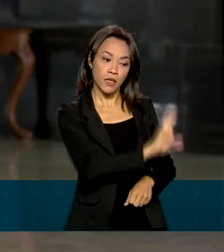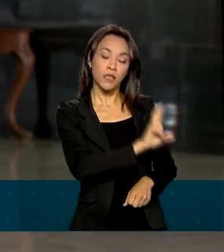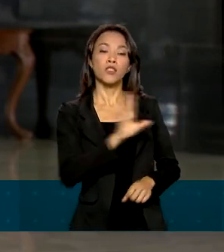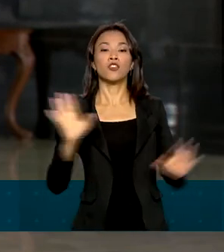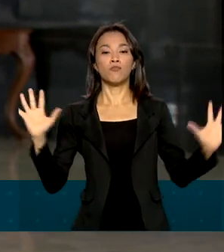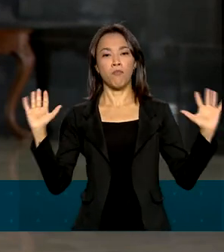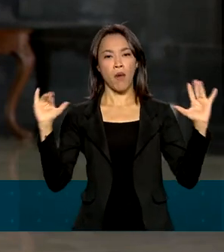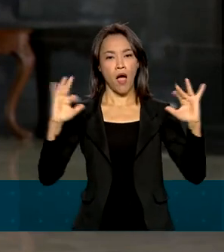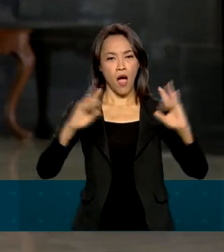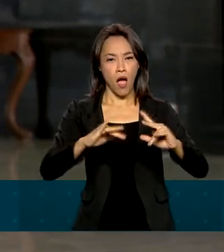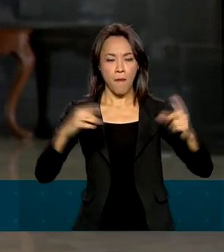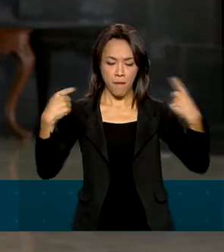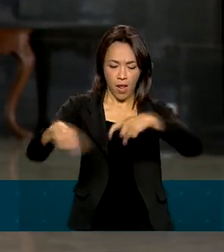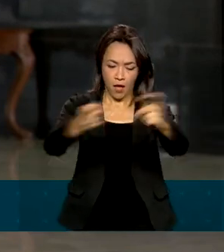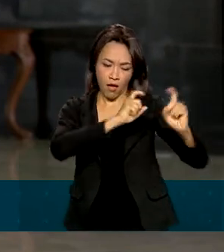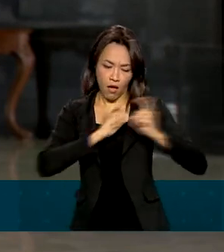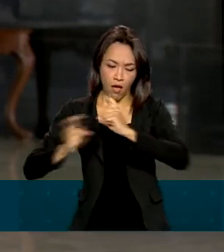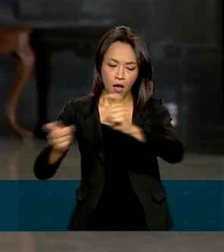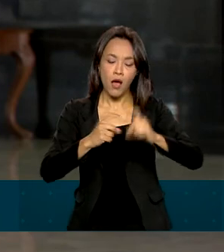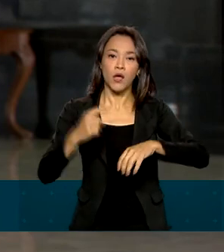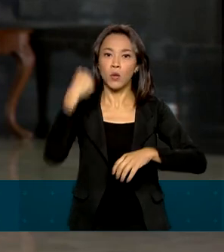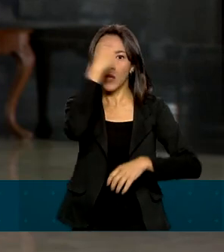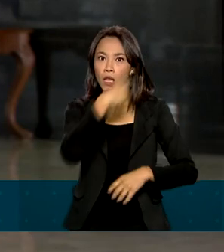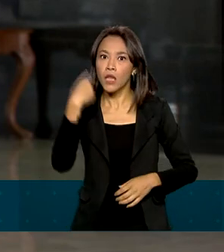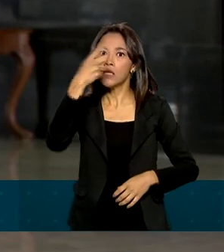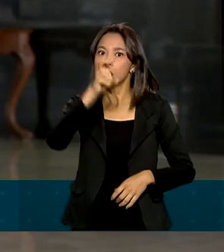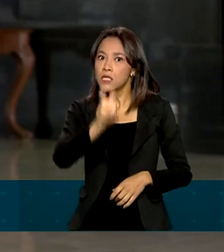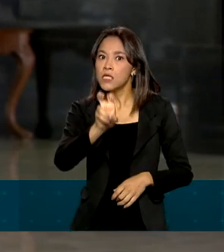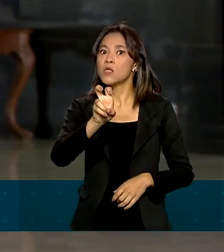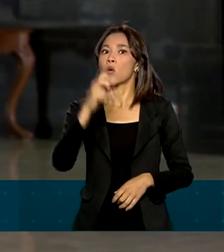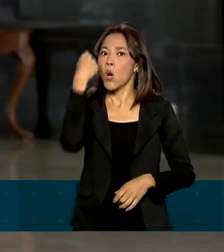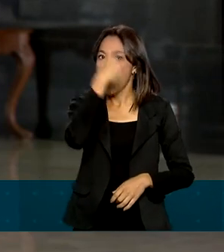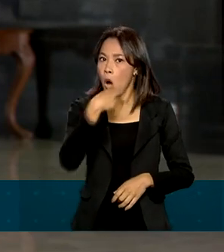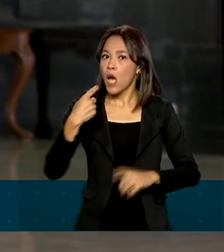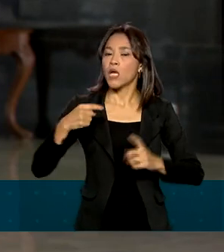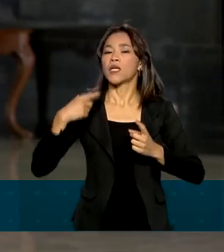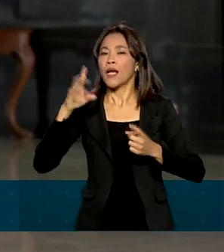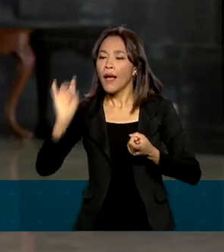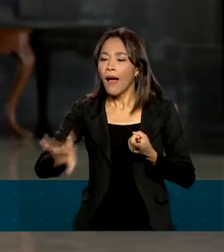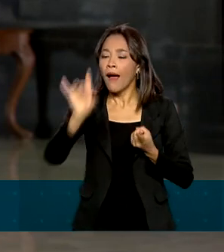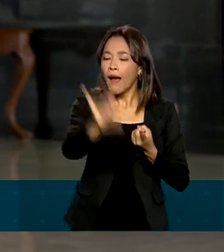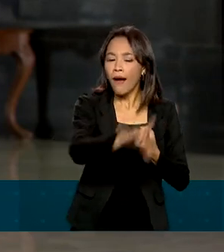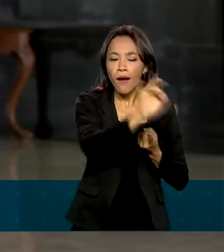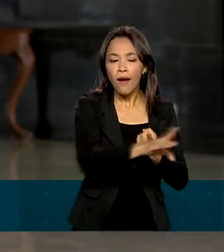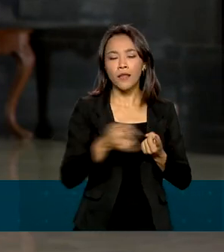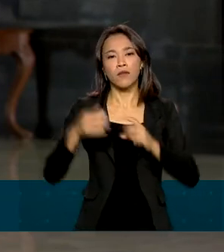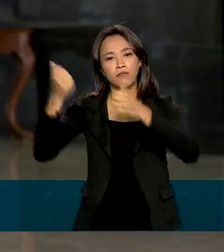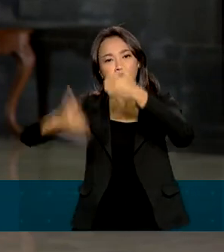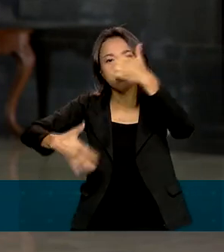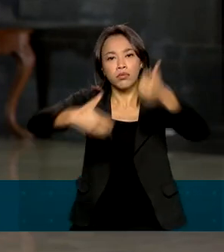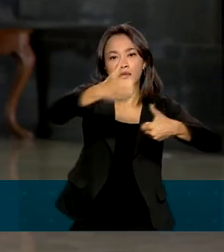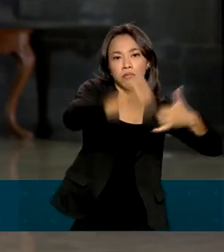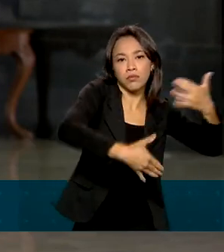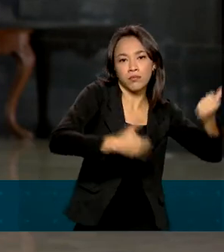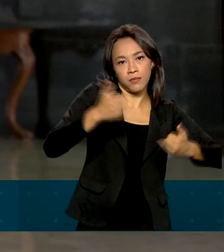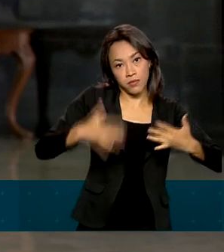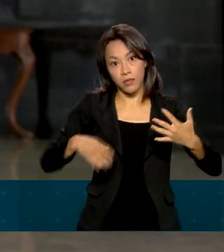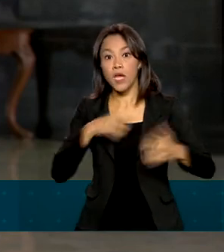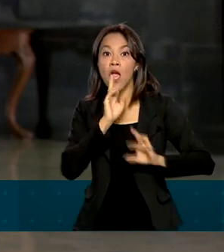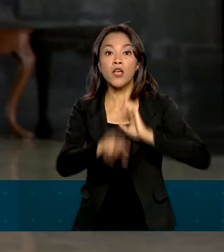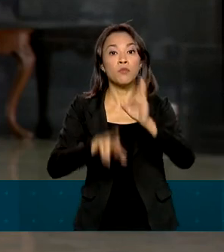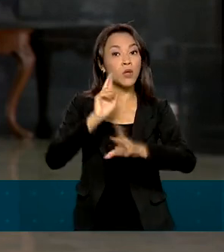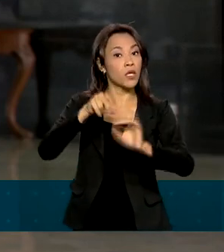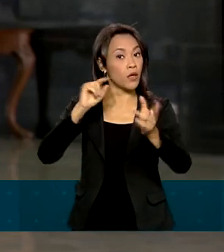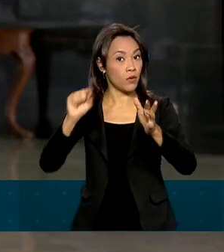debate que durou cerca de cinco horas e cada um fez considerações sobre o tema e respondeu às perguntas enviadas pela população.